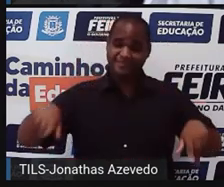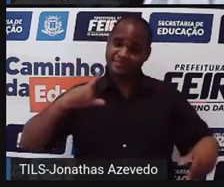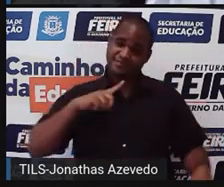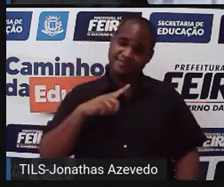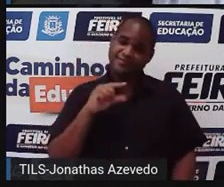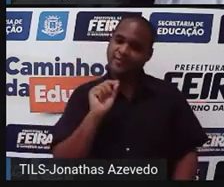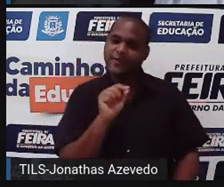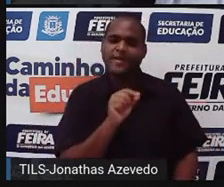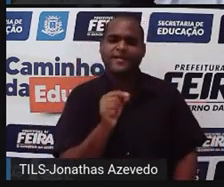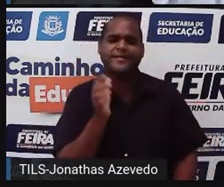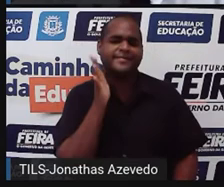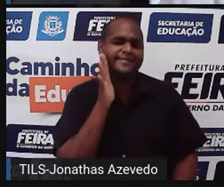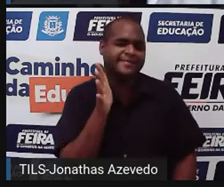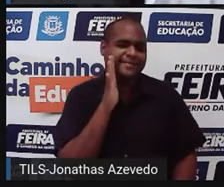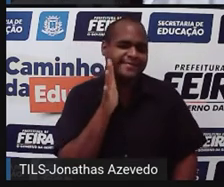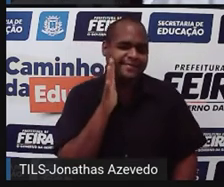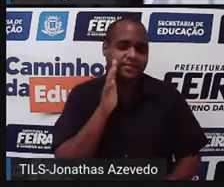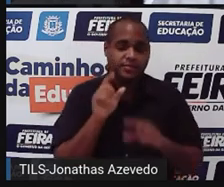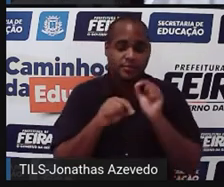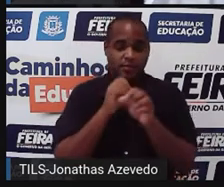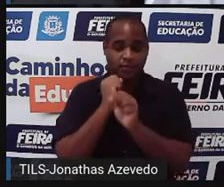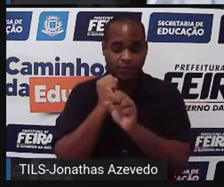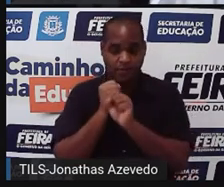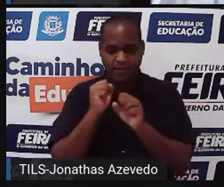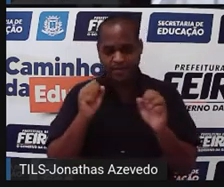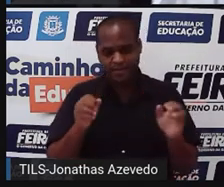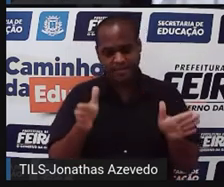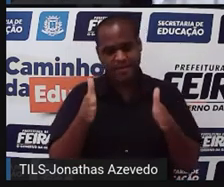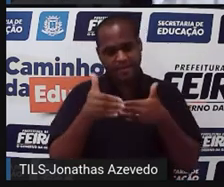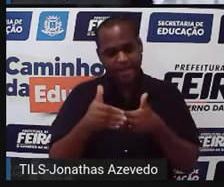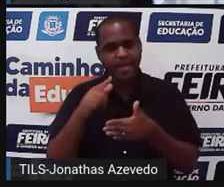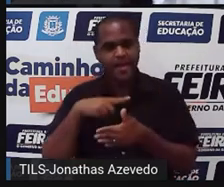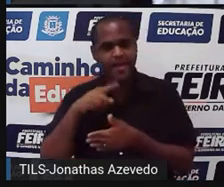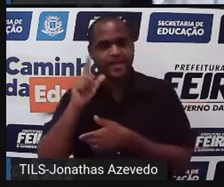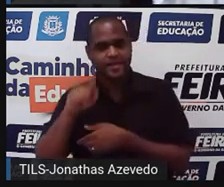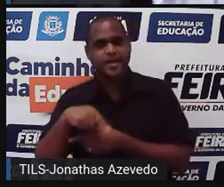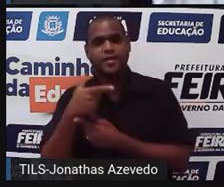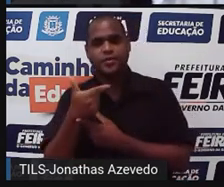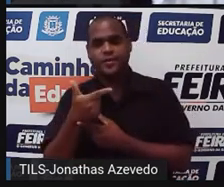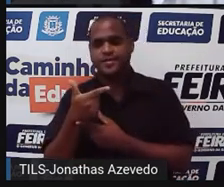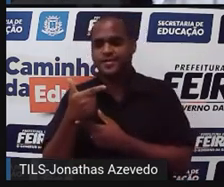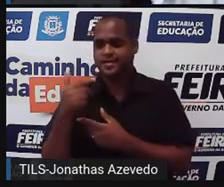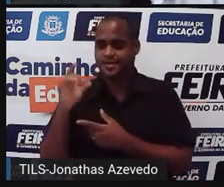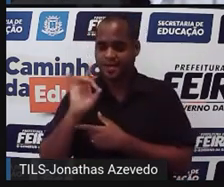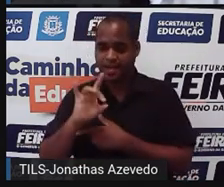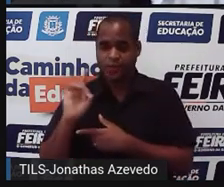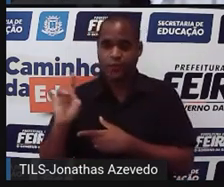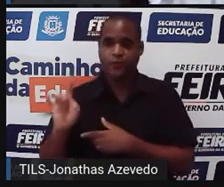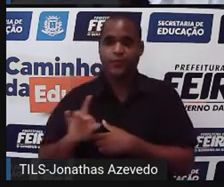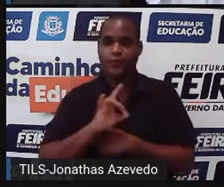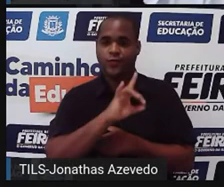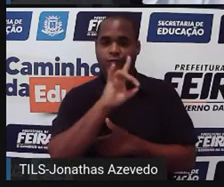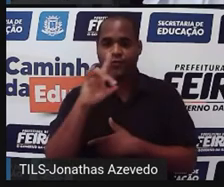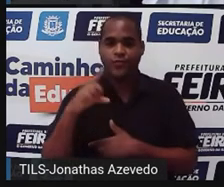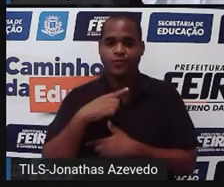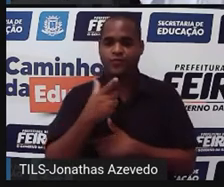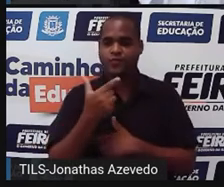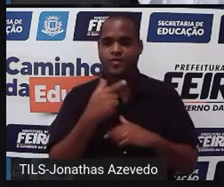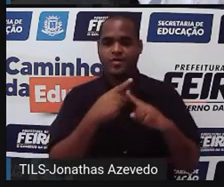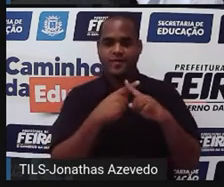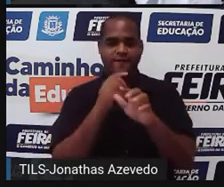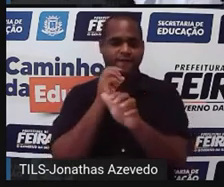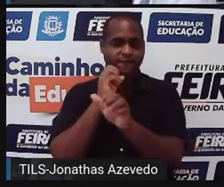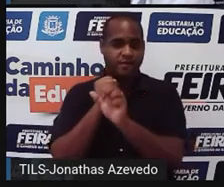para cubos e quantidade de canudos para pirâmide. É 12 canudos por cada cubo, 12 vezes a